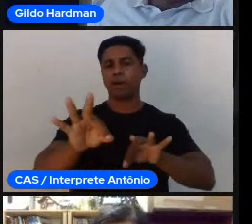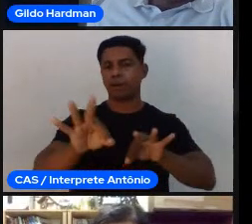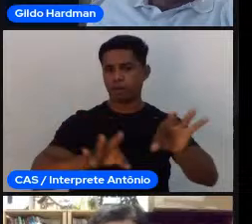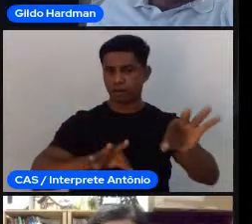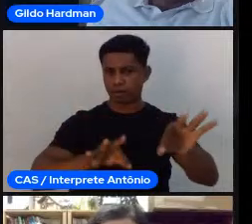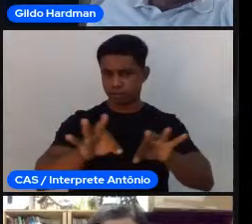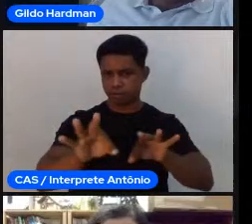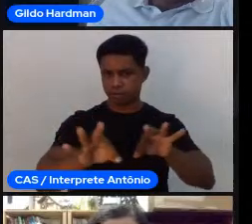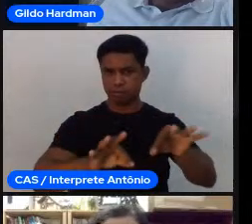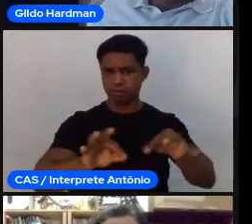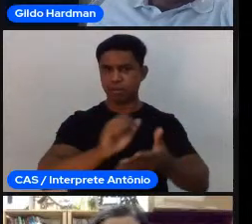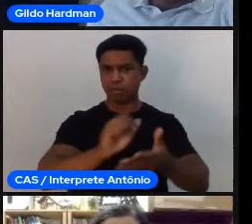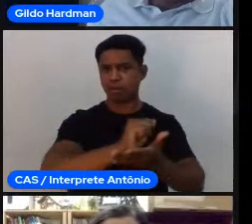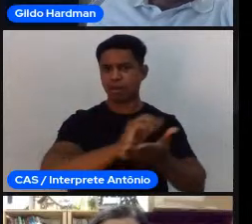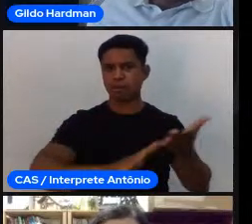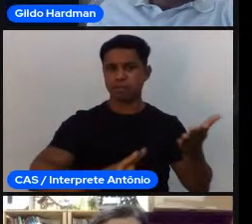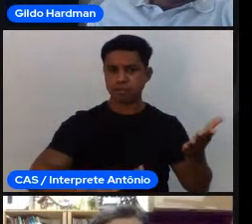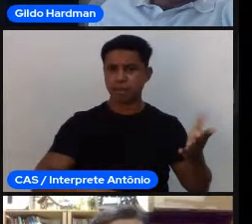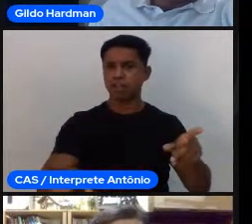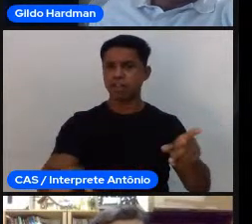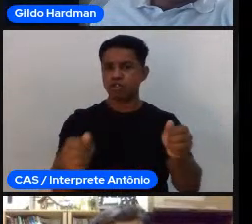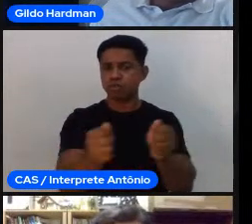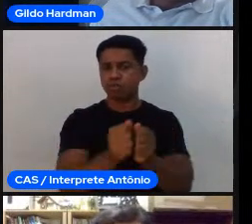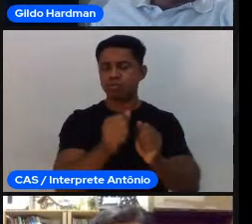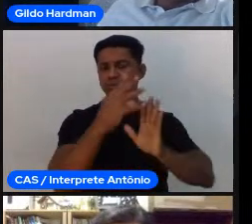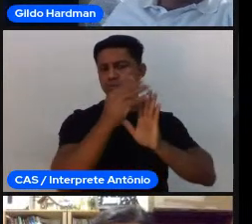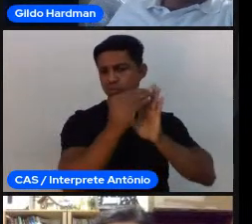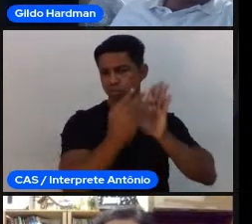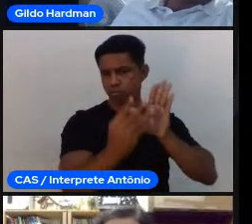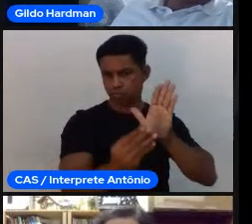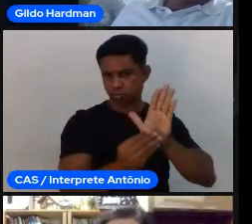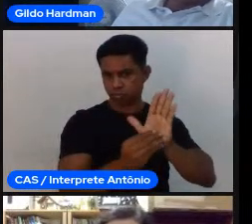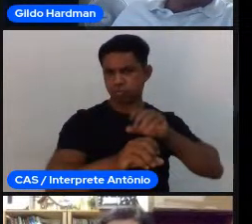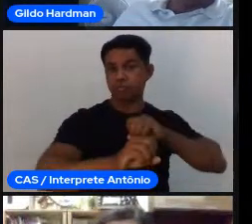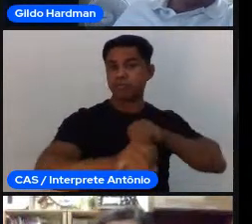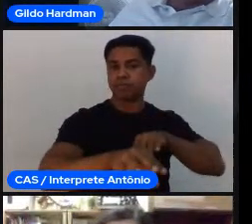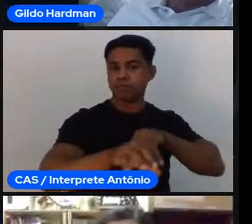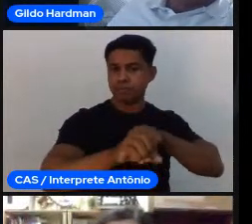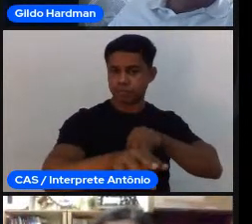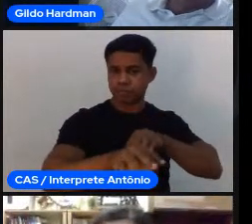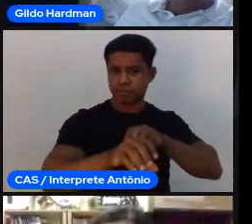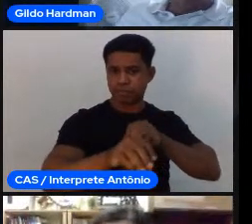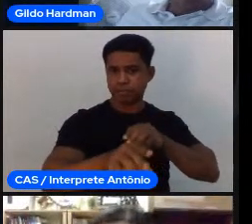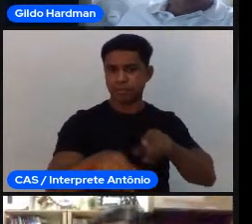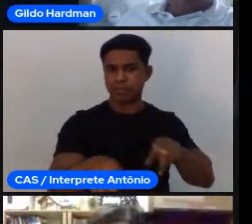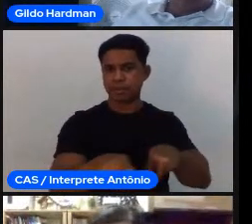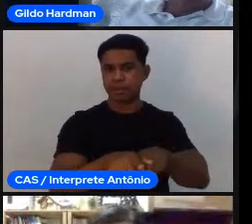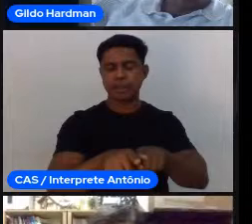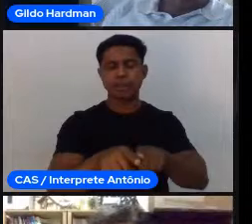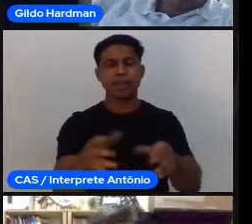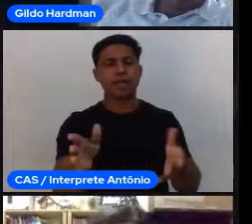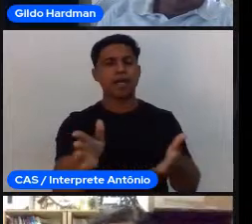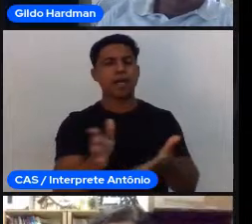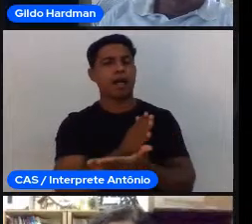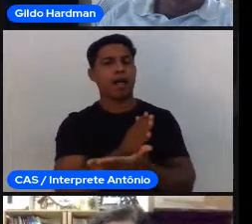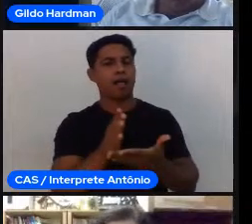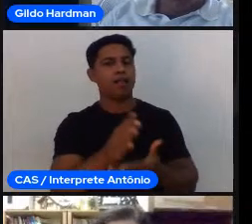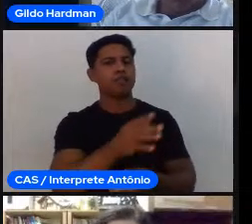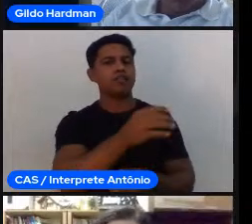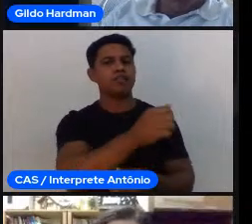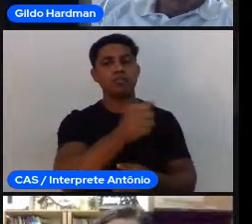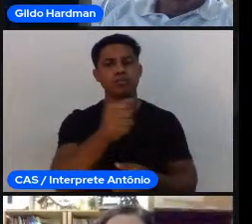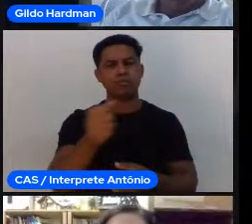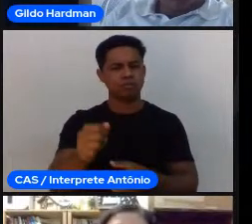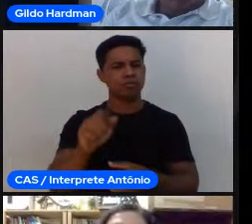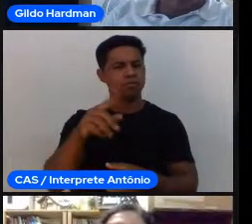a determinar quais são os conteúdos de ensino-treino. Trouxe um exemplo aqui que puxa para o meu lado, como eu falei, eu vim do basquete, se